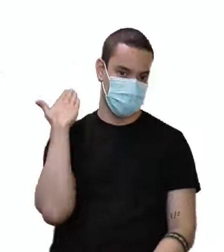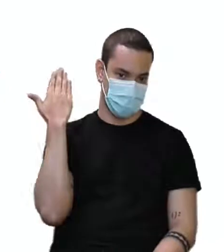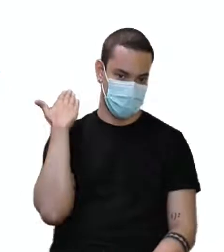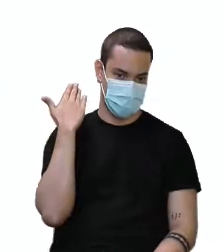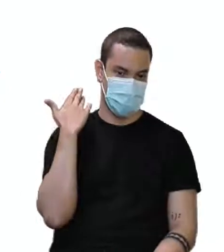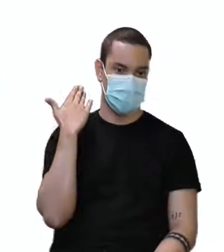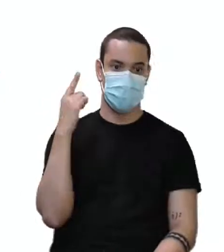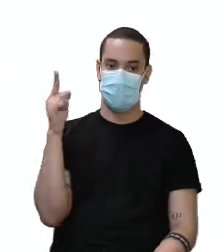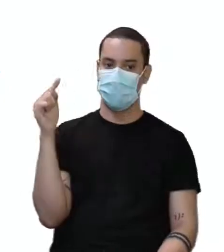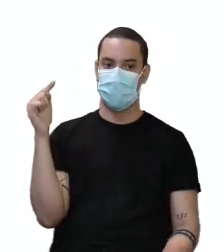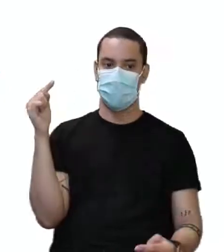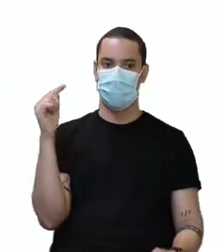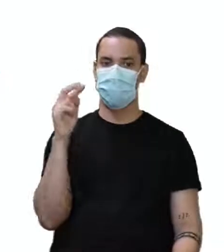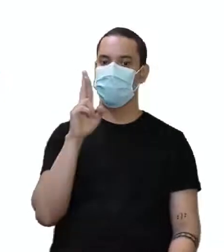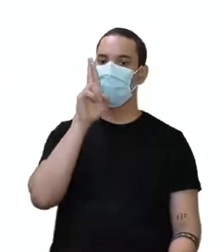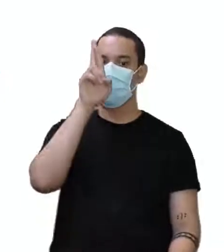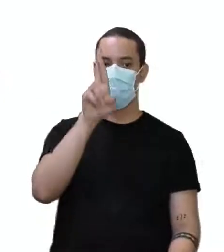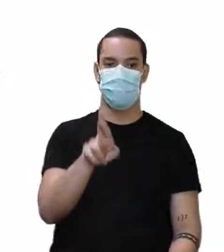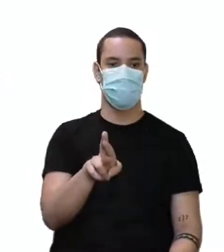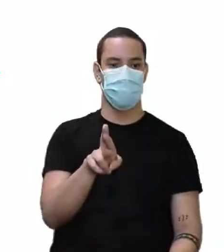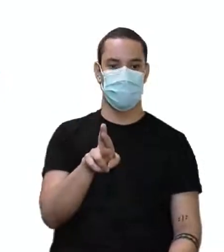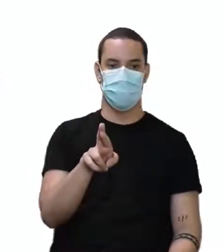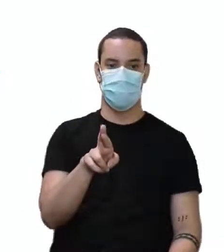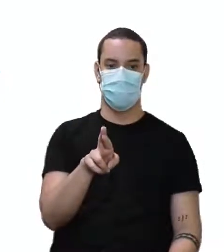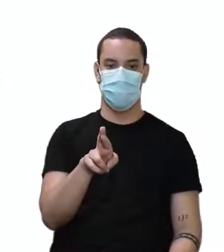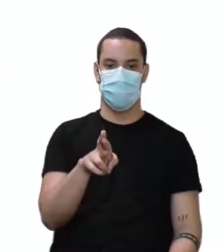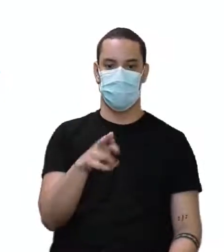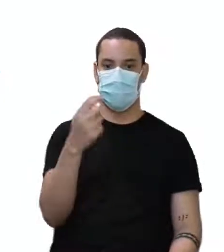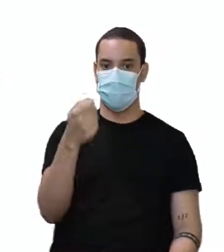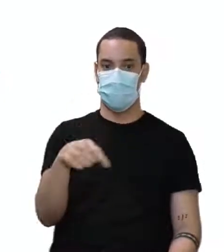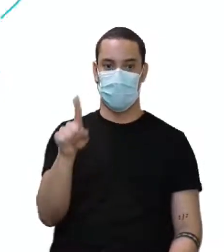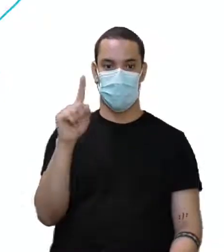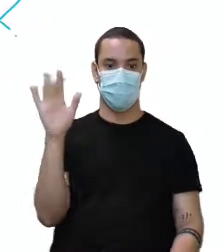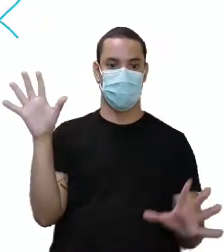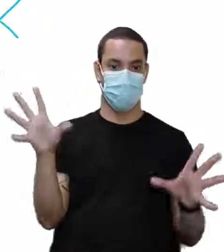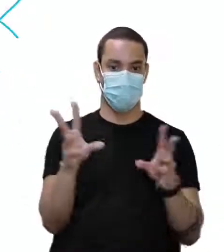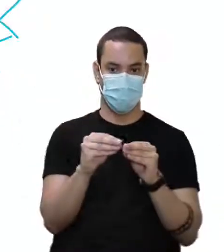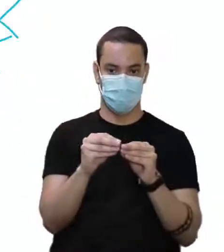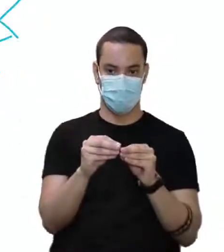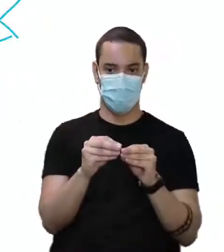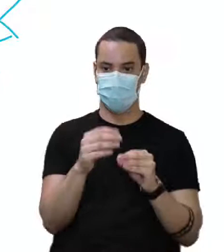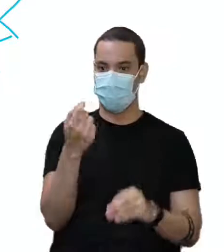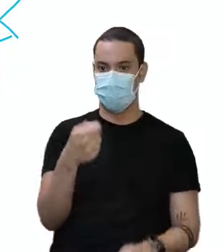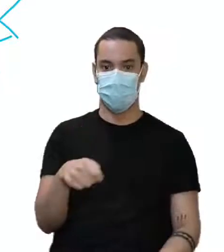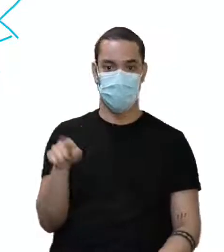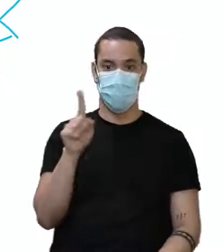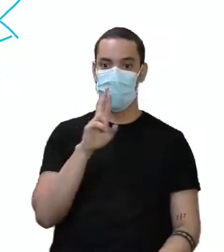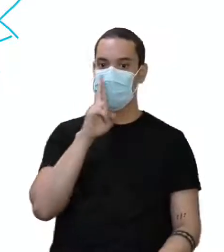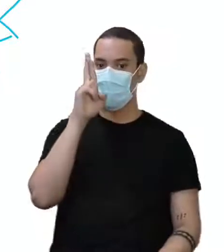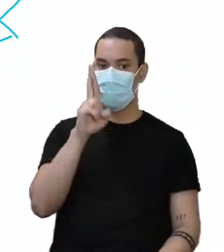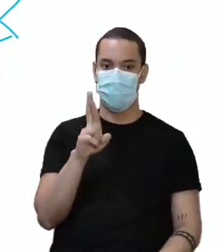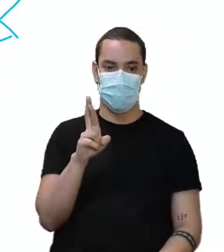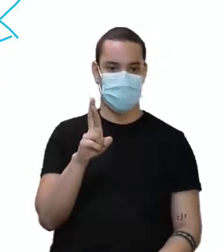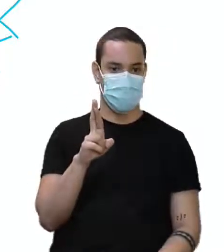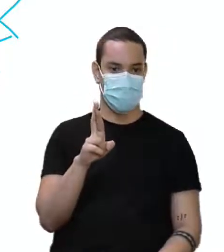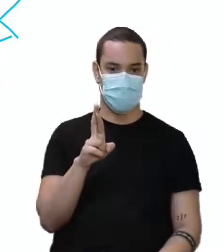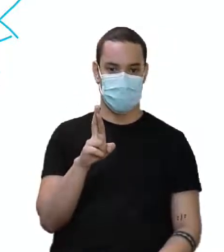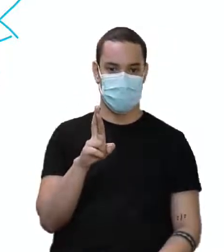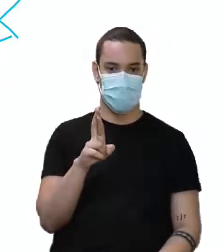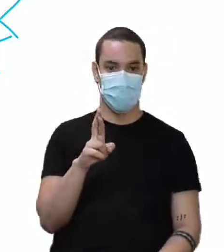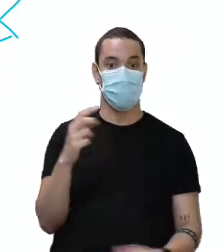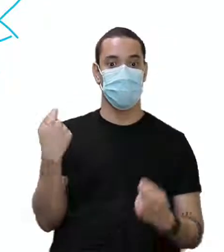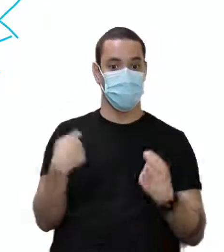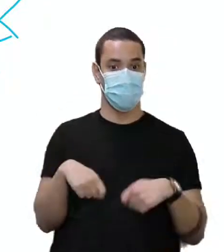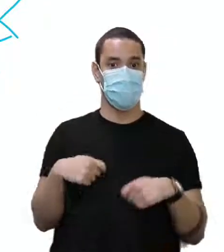Aqui não compete uma resposta de short answer aqui. Aqui, nessa pergunta, eu não posso responder com short answer. Não tem nada a ver. Eu tenho que